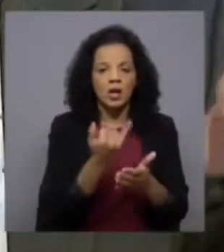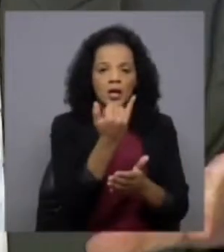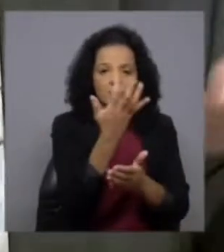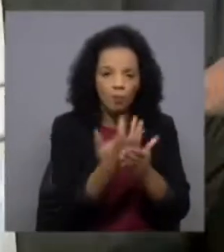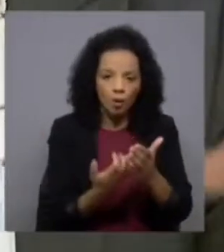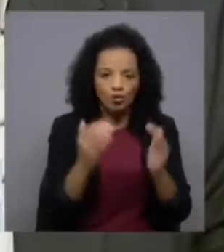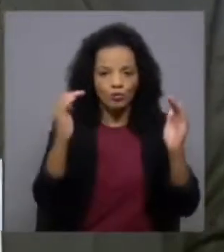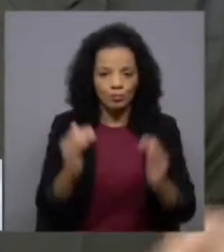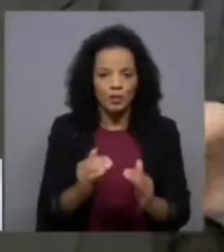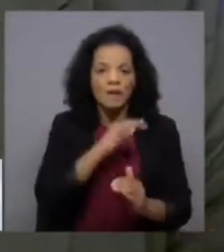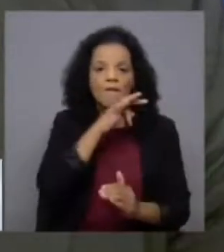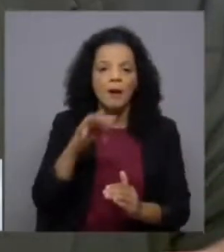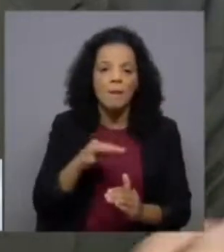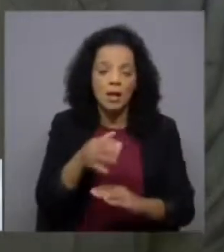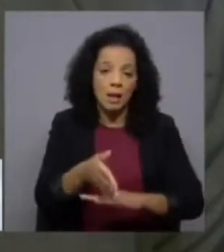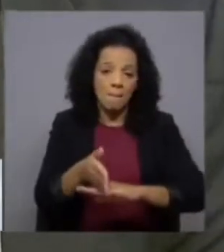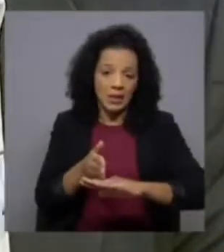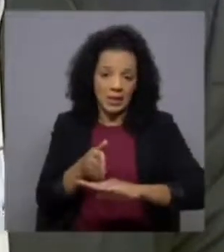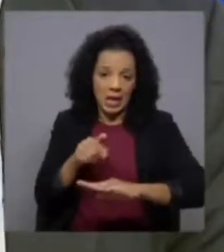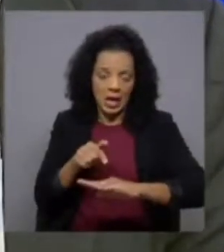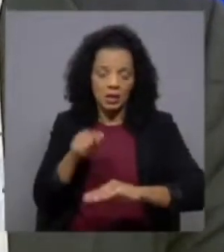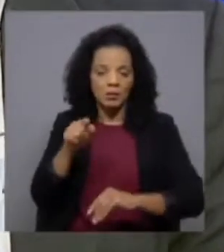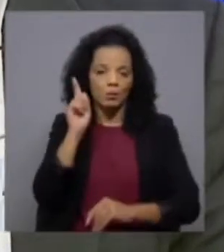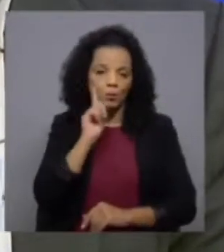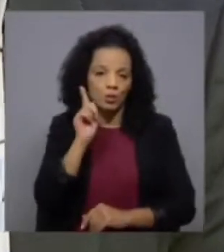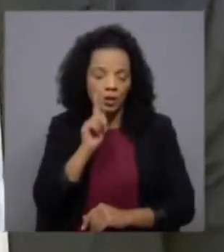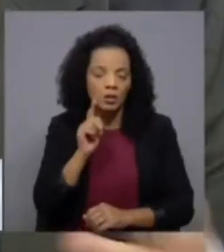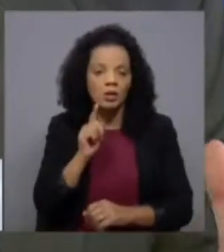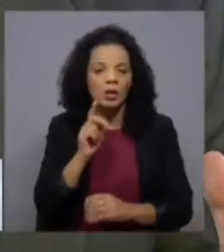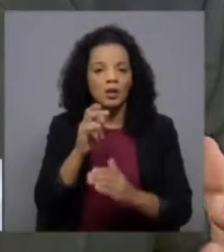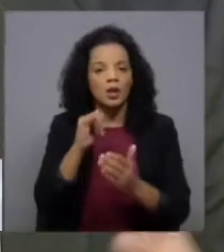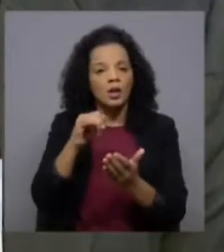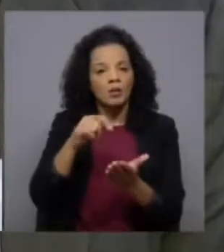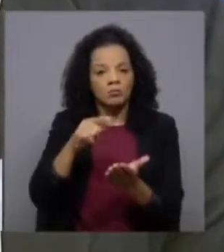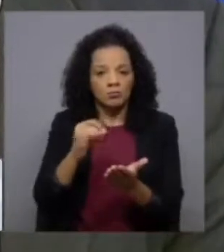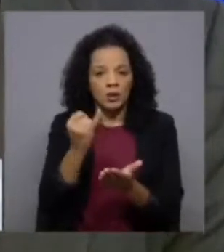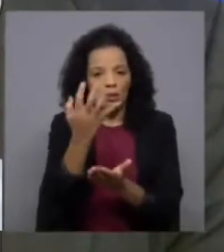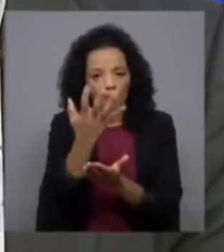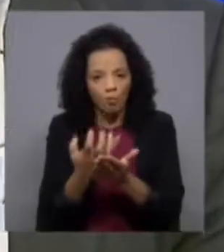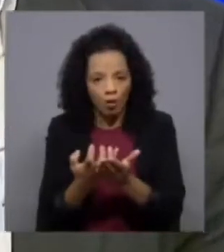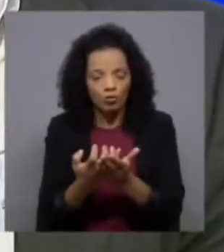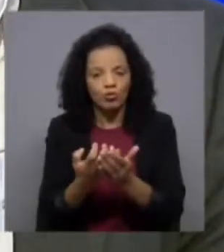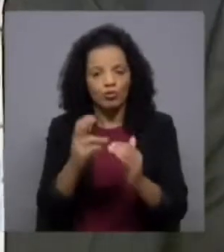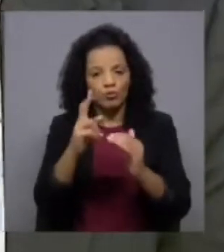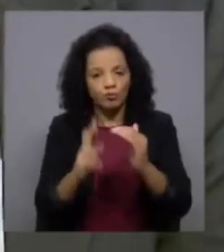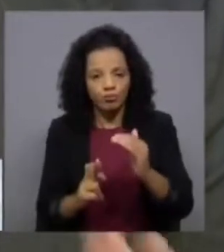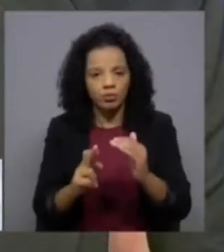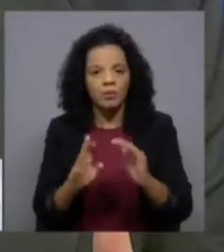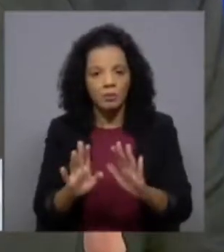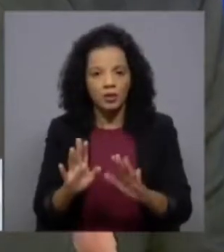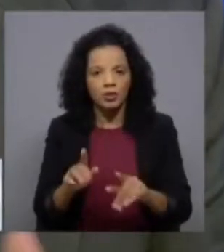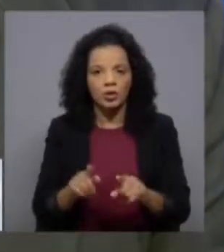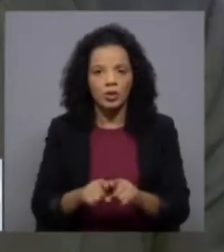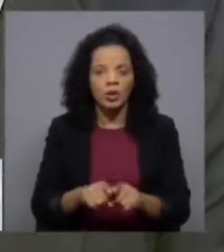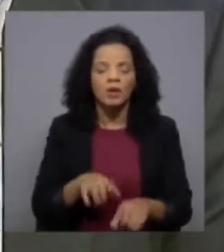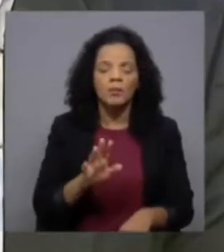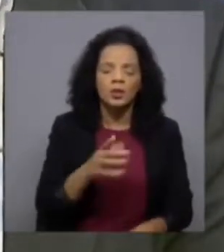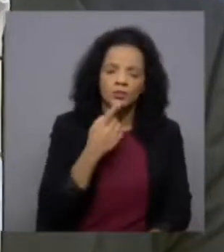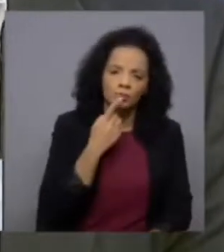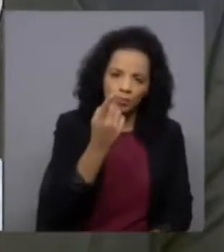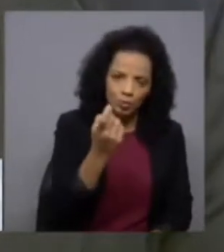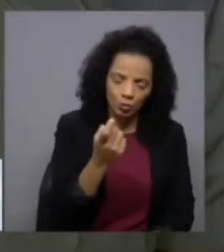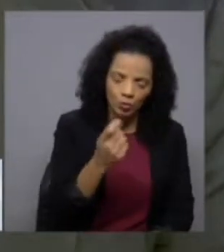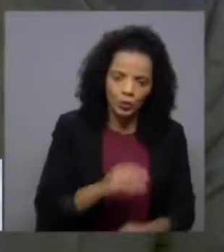da família mediana, porque é aí que importa fazer crescer os impostos e, por exemplo, os impostos que são mais regressivos como o IVA.